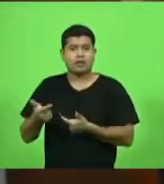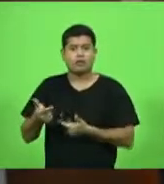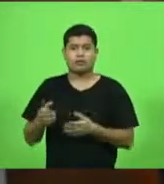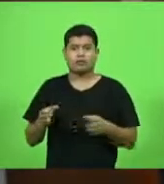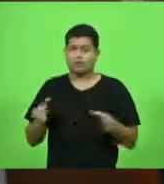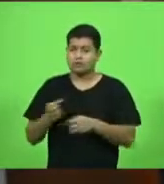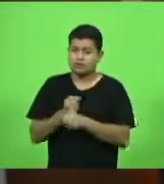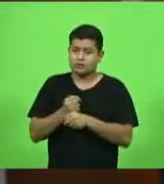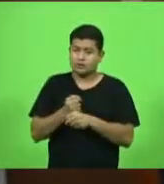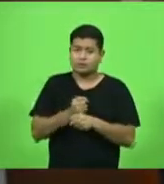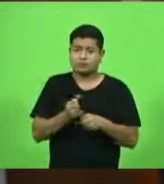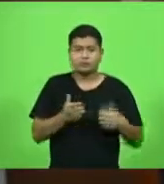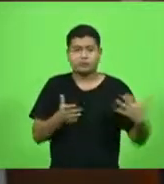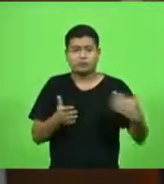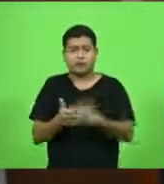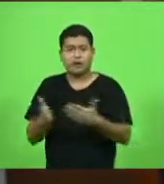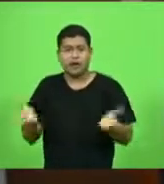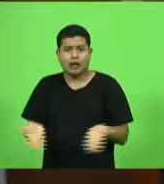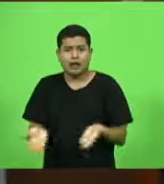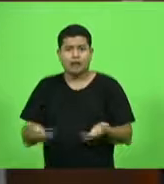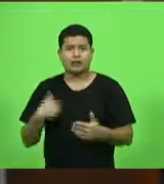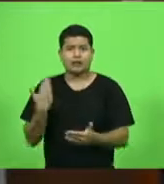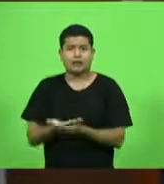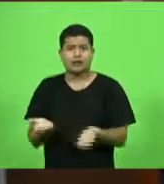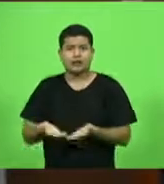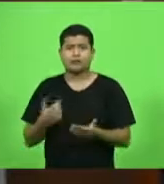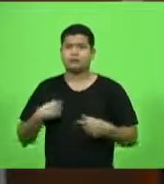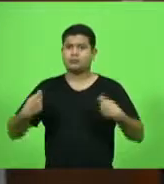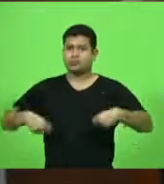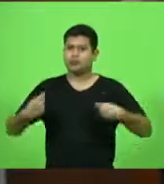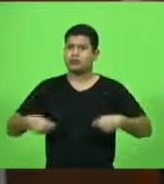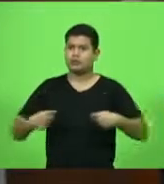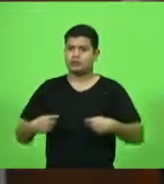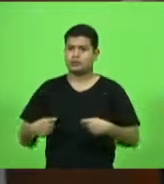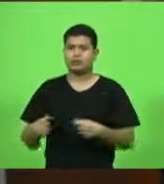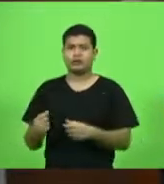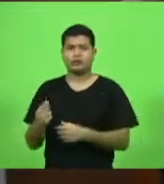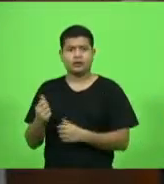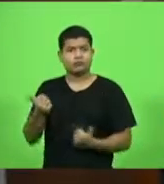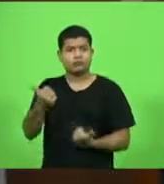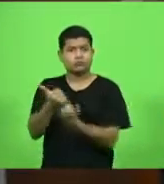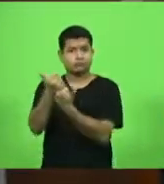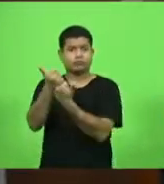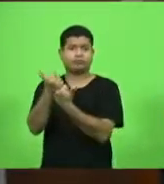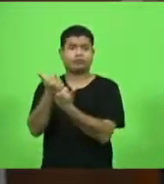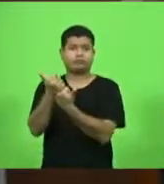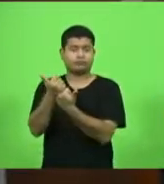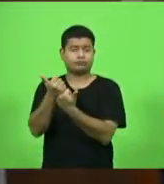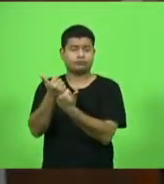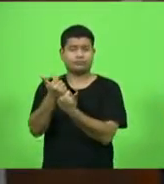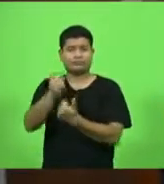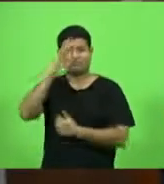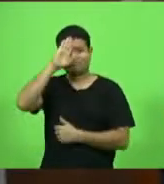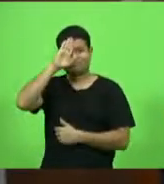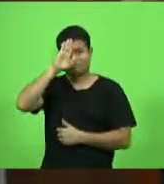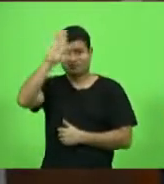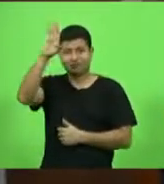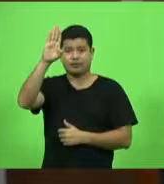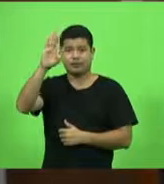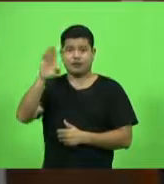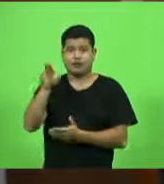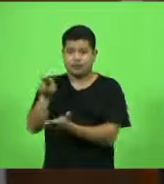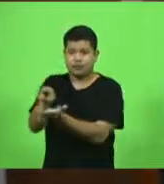anos. Nós precisamos muito de uma fisioterapia forte, de um apoio principalmente nos pacientes